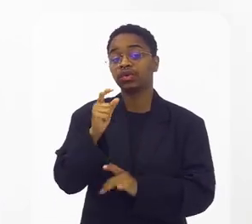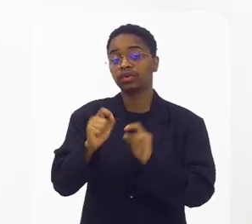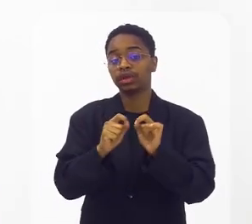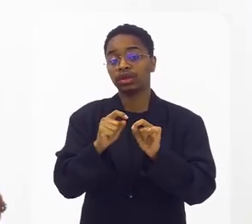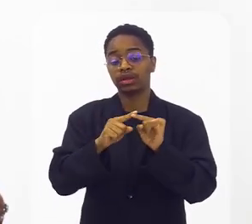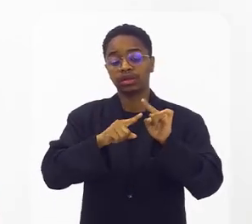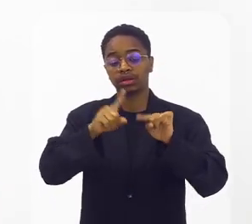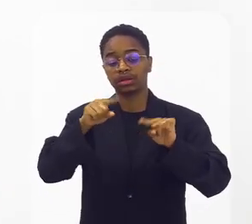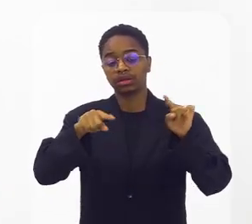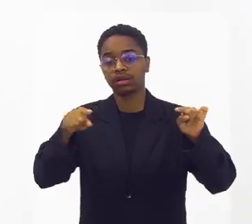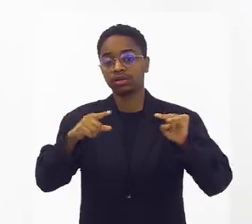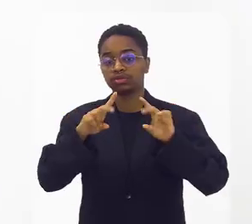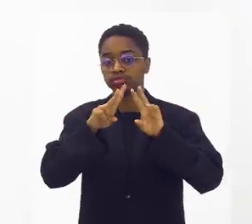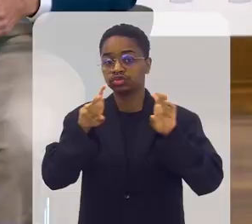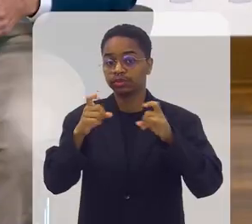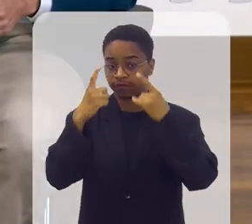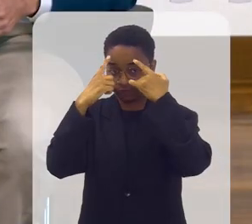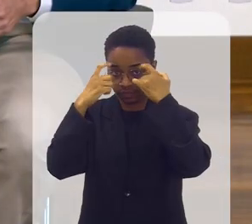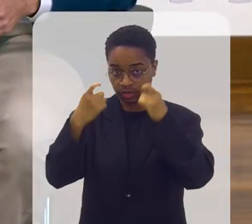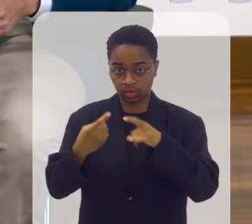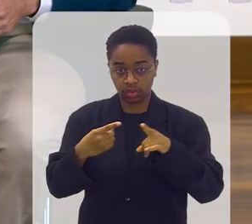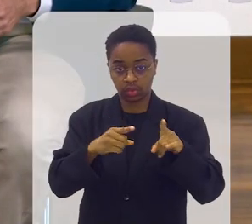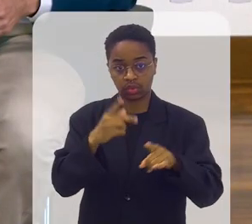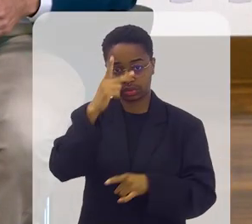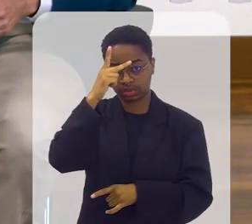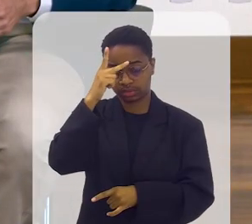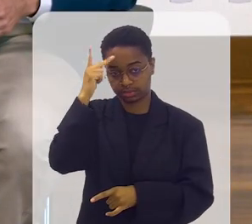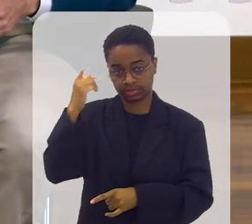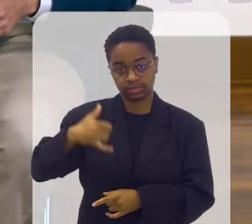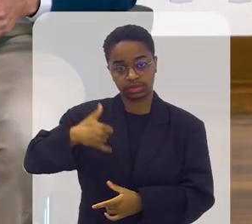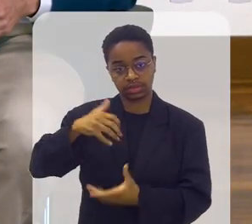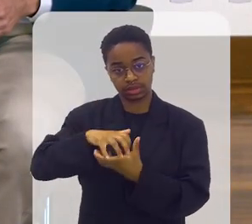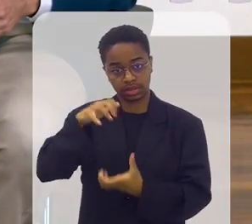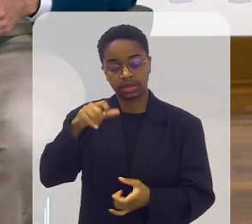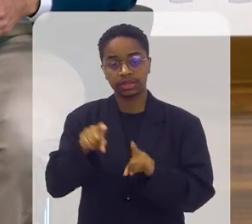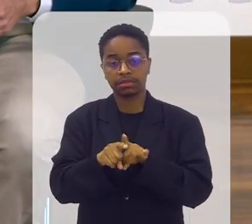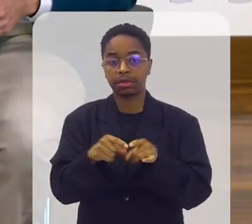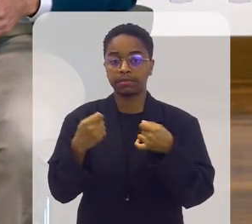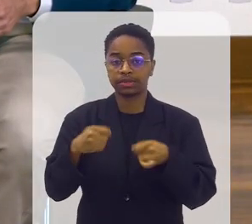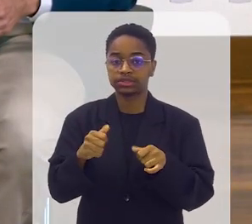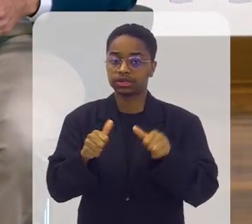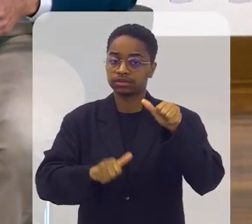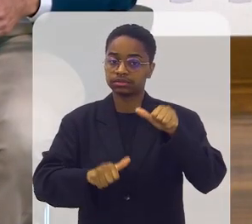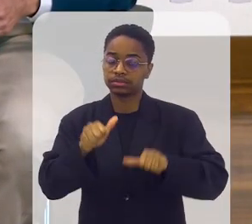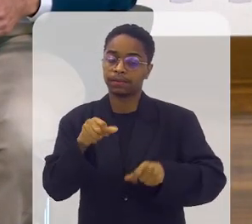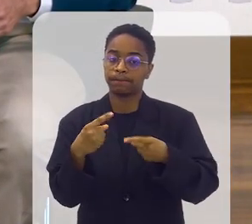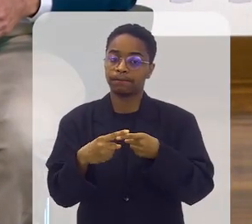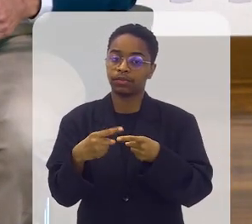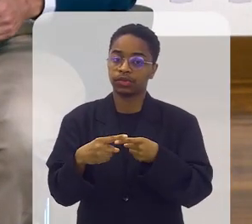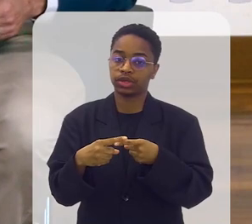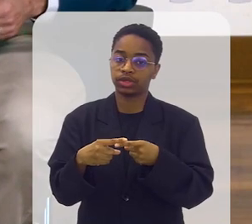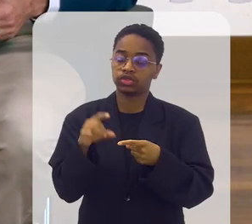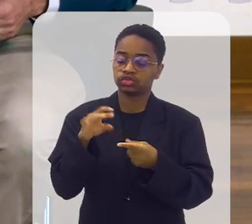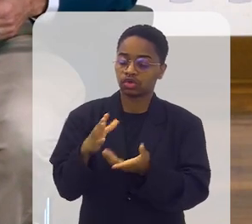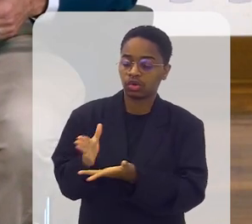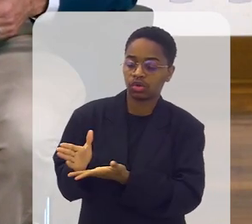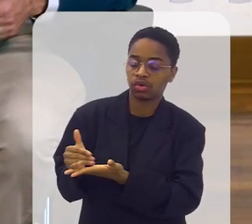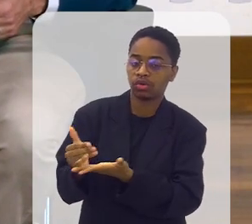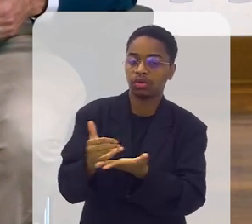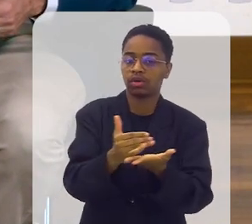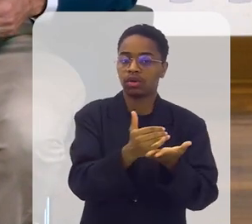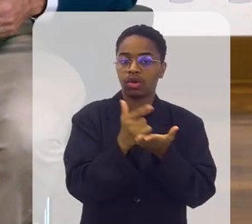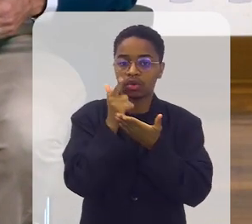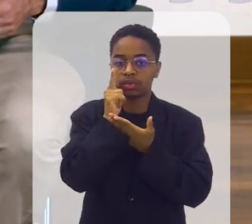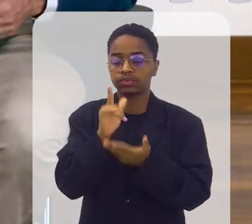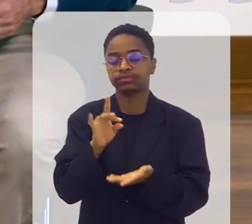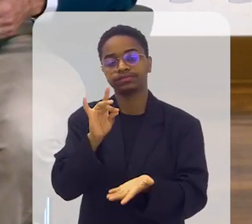a estatística da violência contra a pessoa idosa, e é preciso fazer esses recortes, porque só a partir de dados a